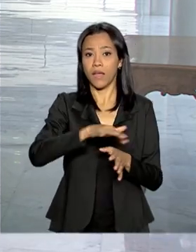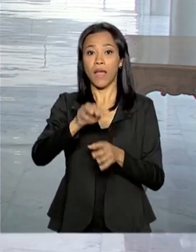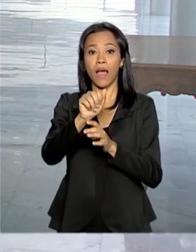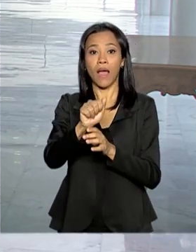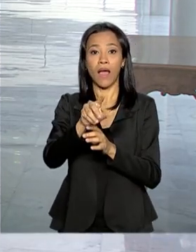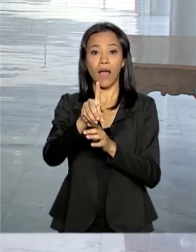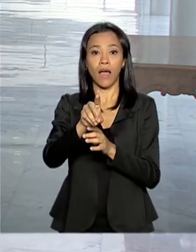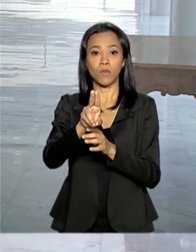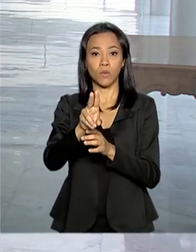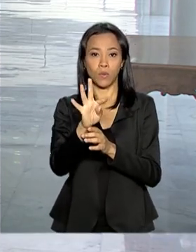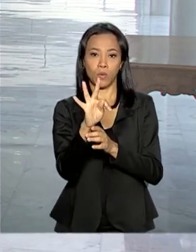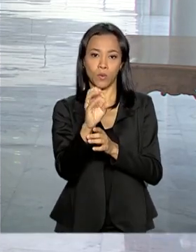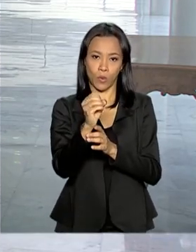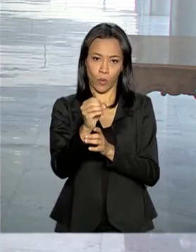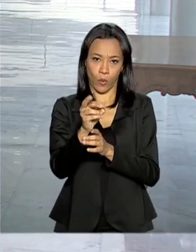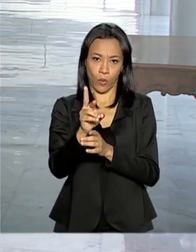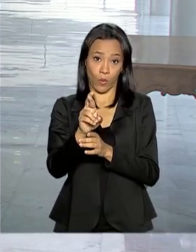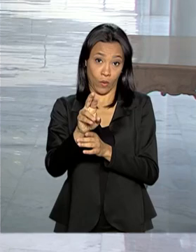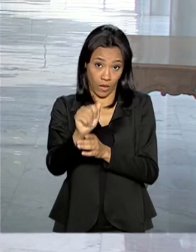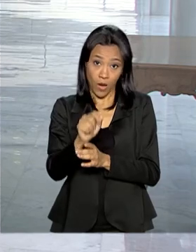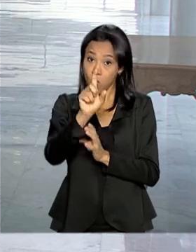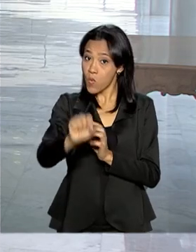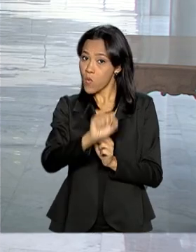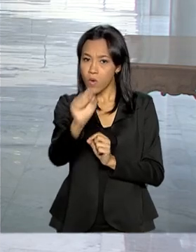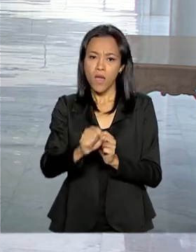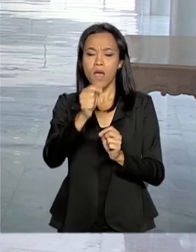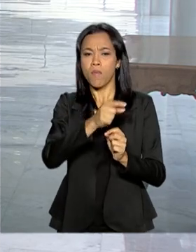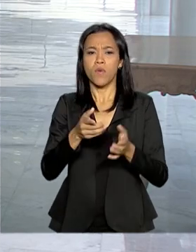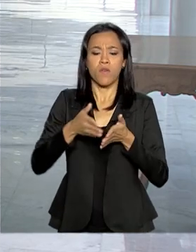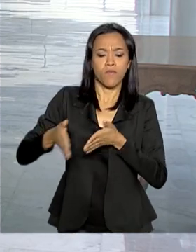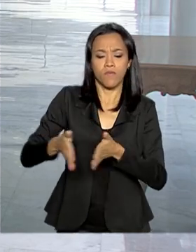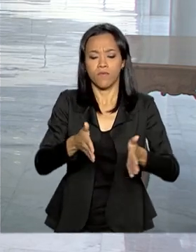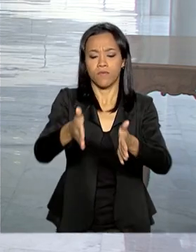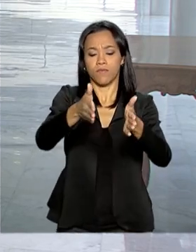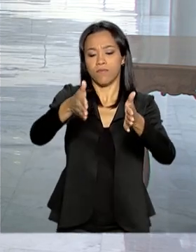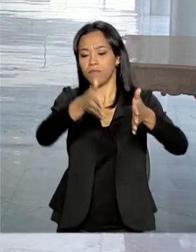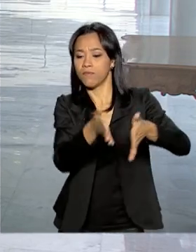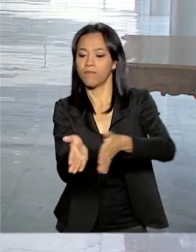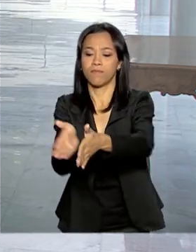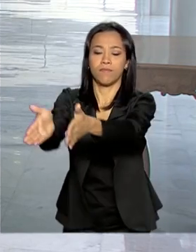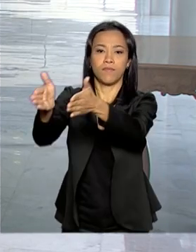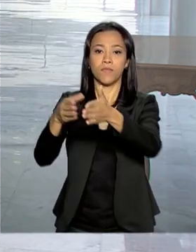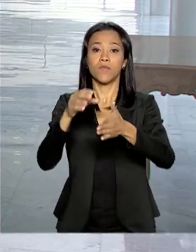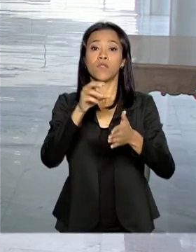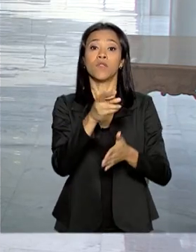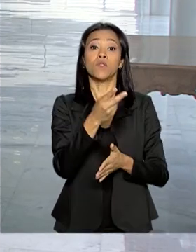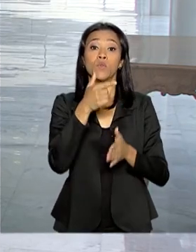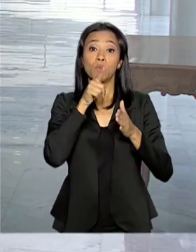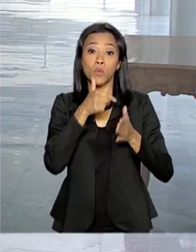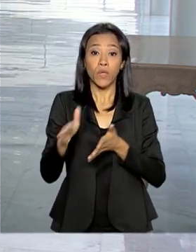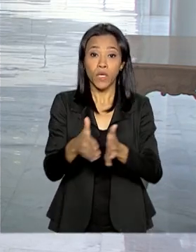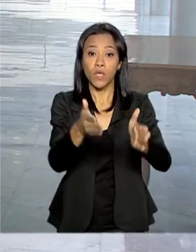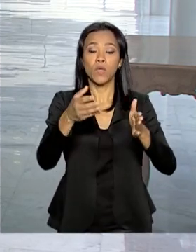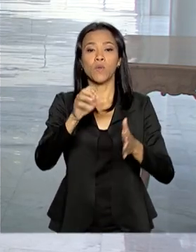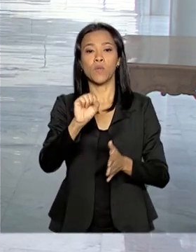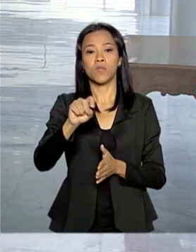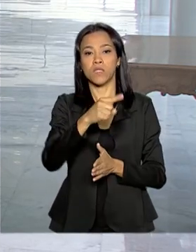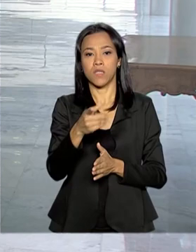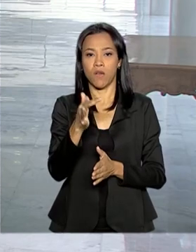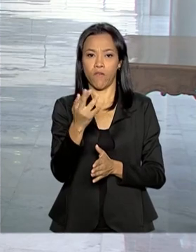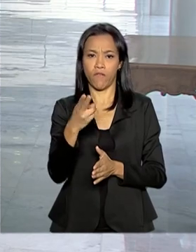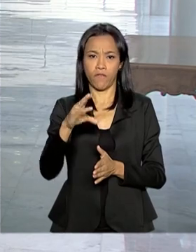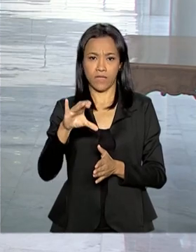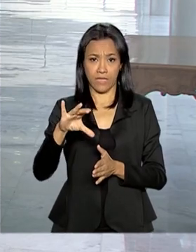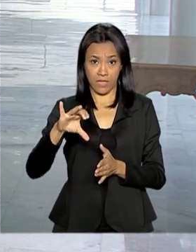transposição do Rio São Francisco. A adutora está em fase de pré-operação e já leva água para cerca de